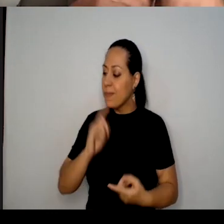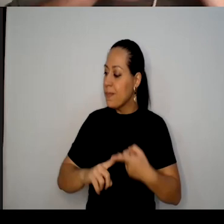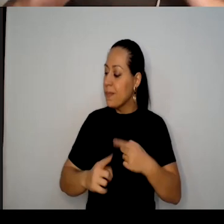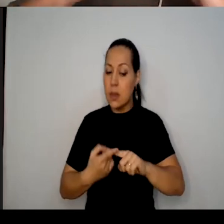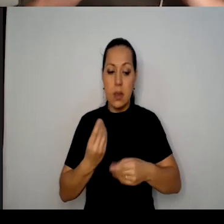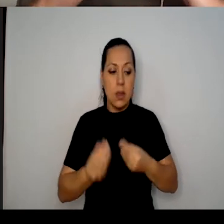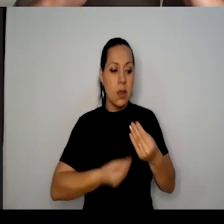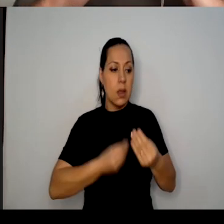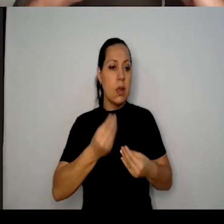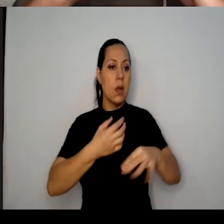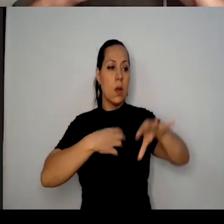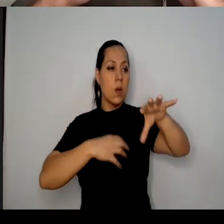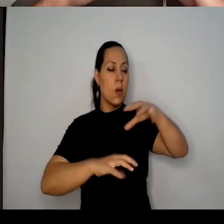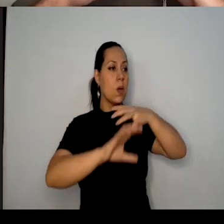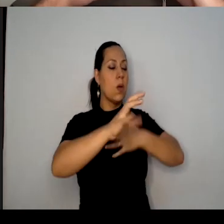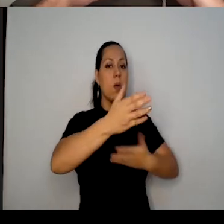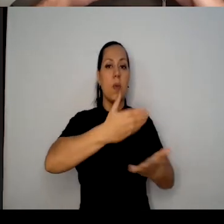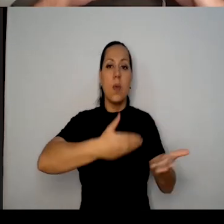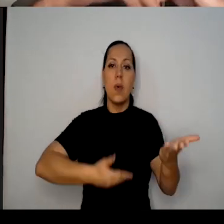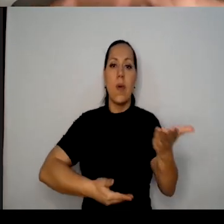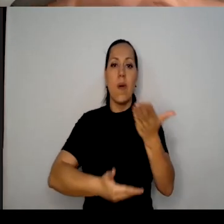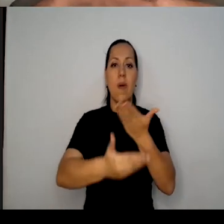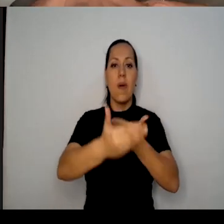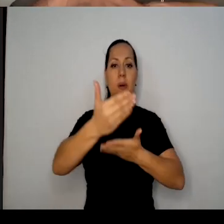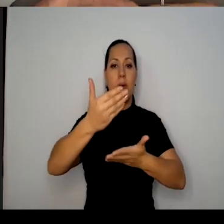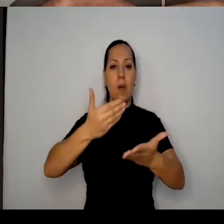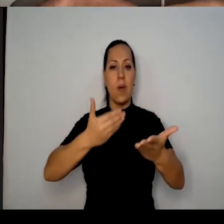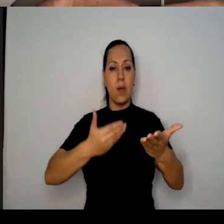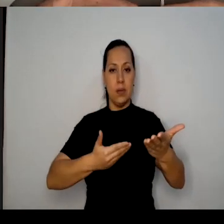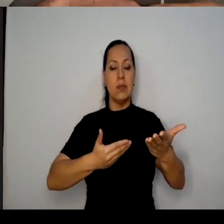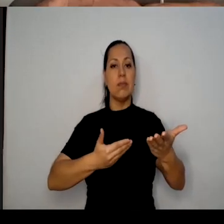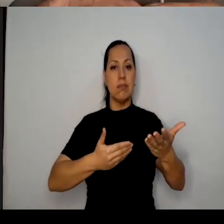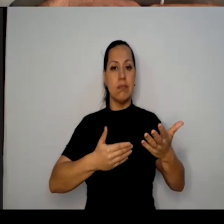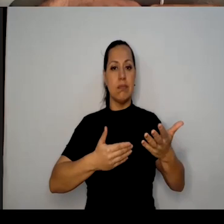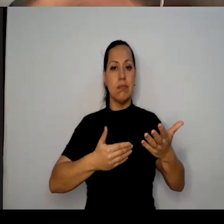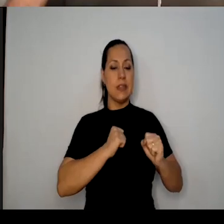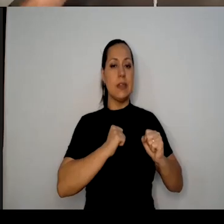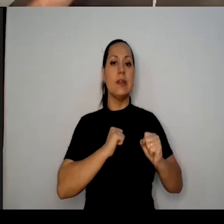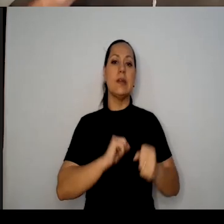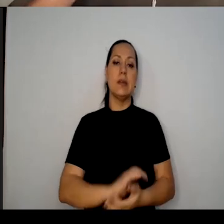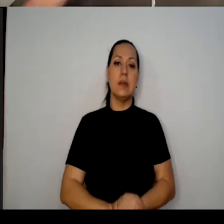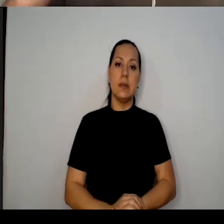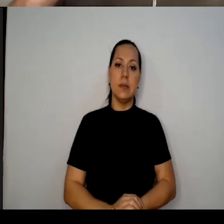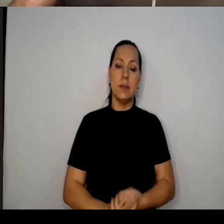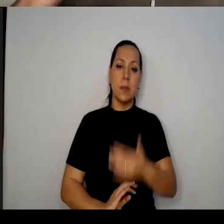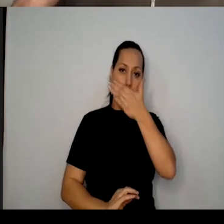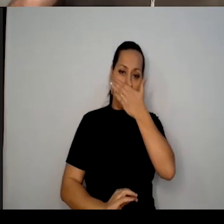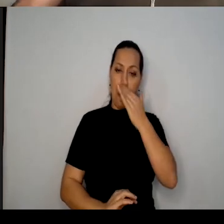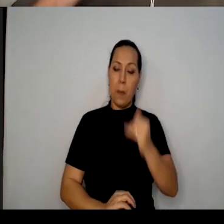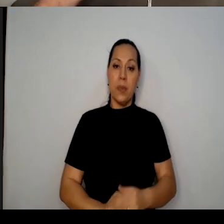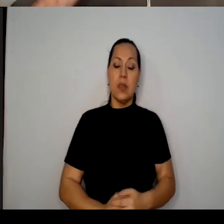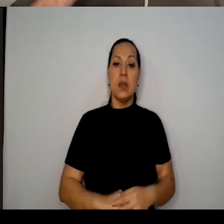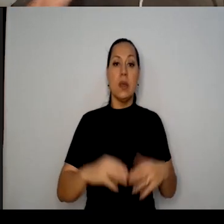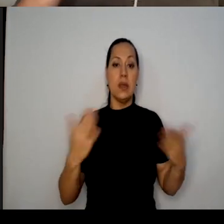numa partilha de escuta potente, sabe? Então, mais do que nunca, quando a Andrea fala do